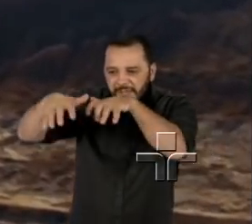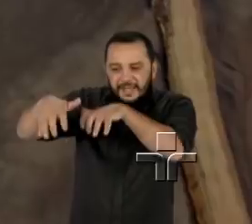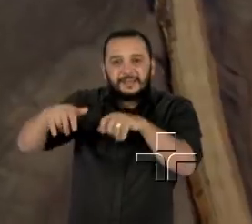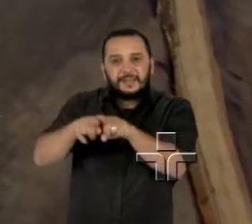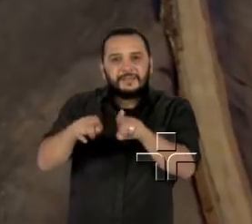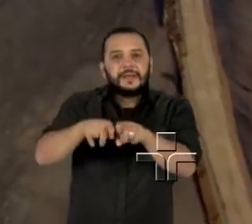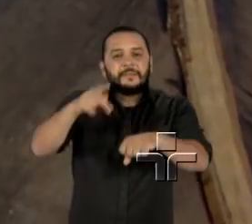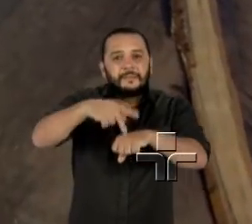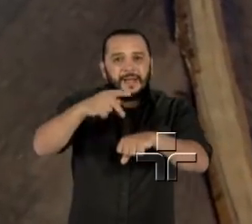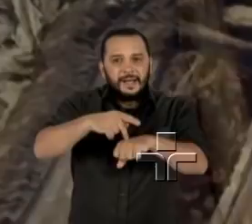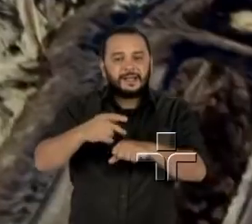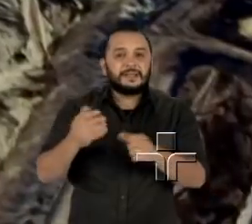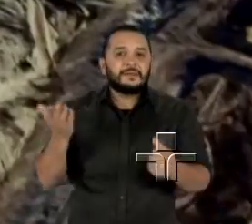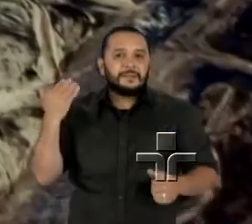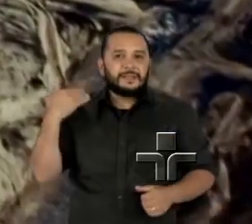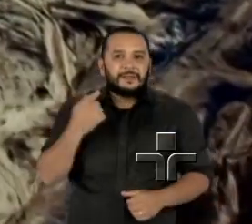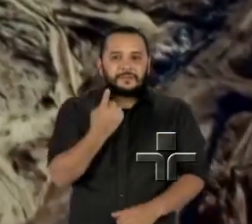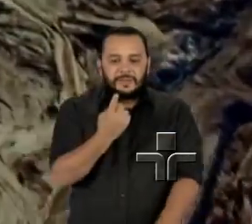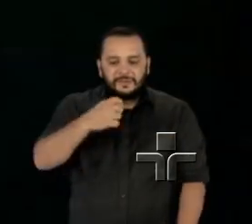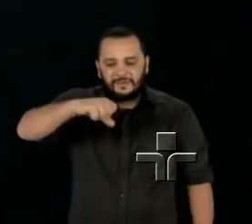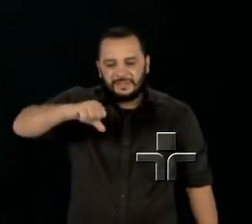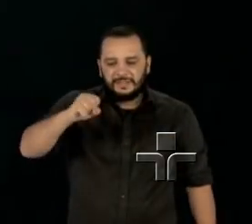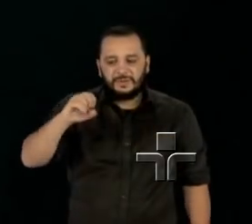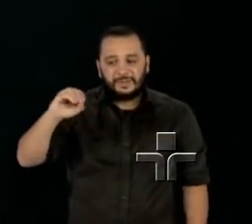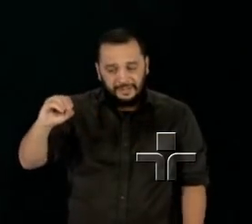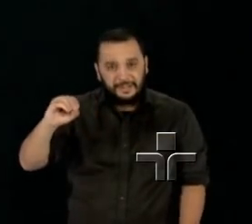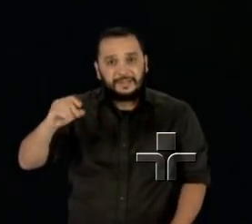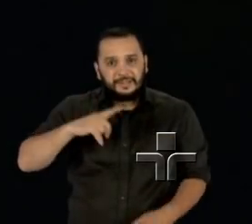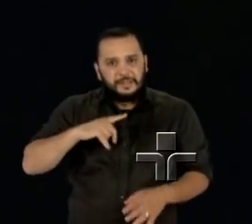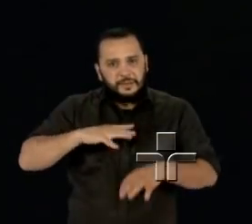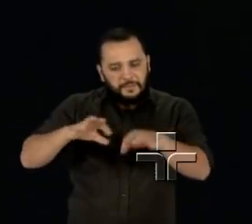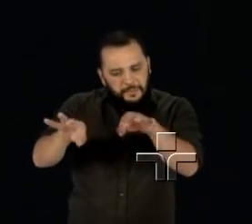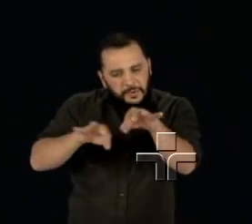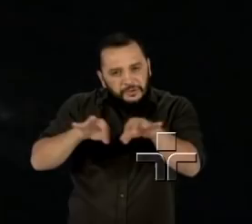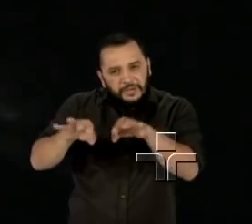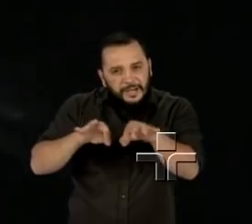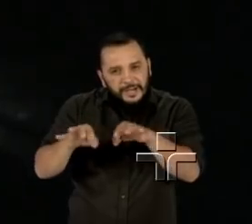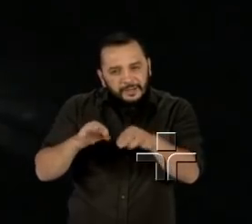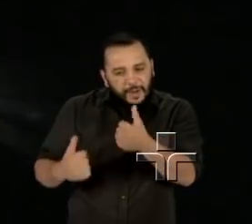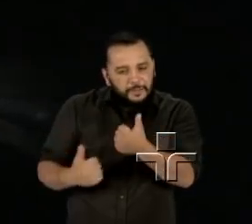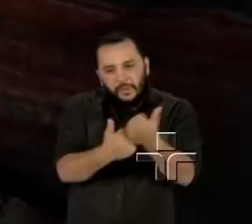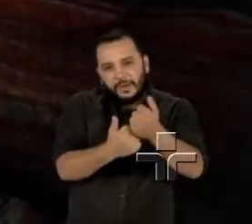década de 1980 e participou do projeto como co-diretor.